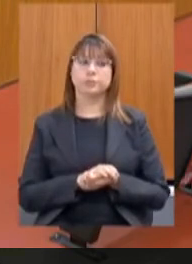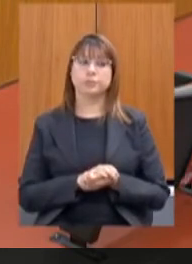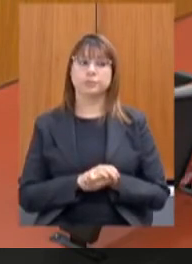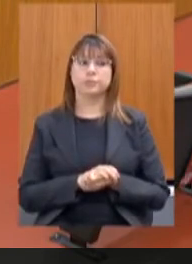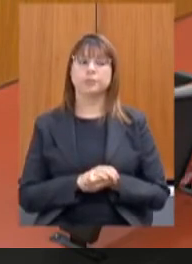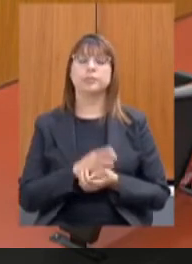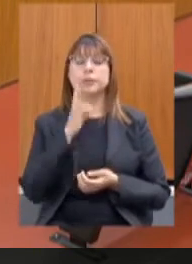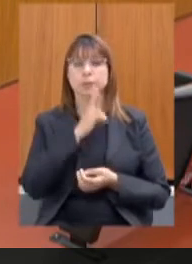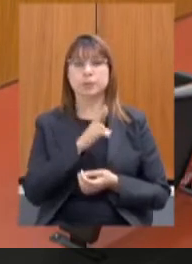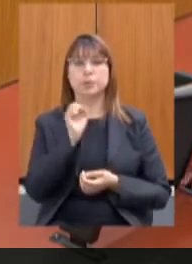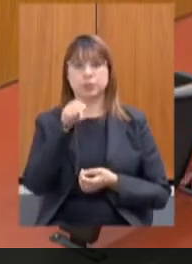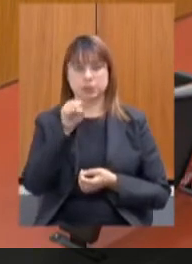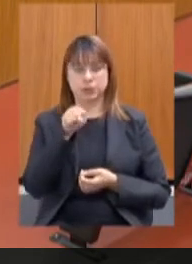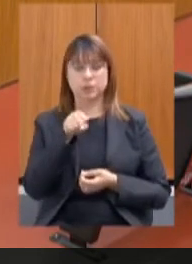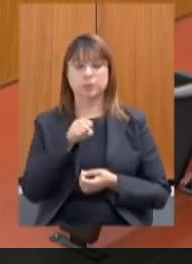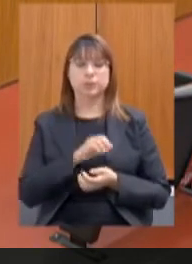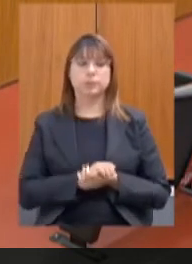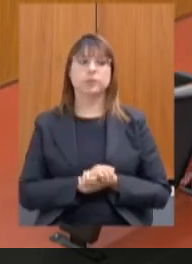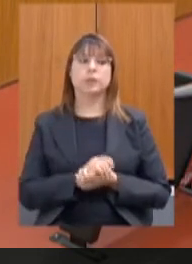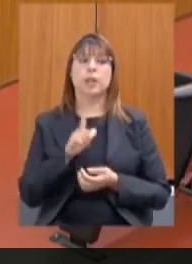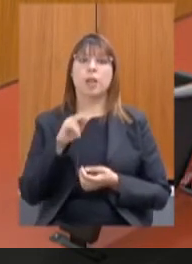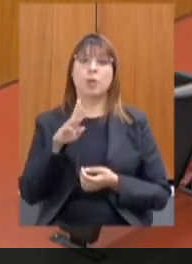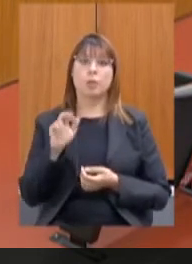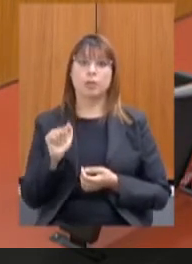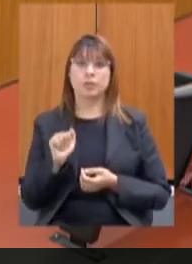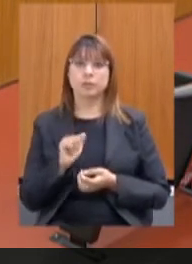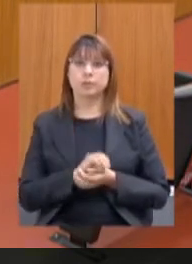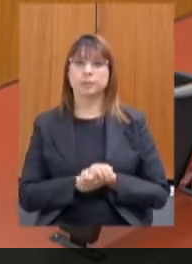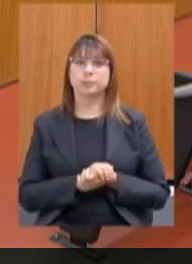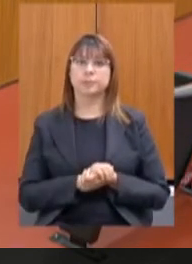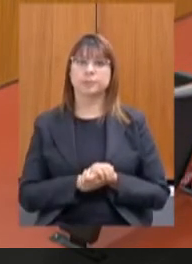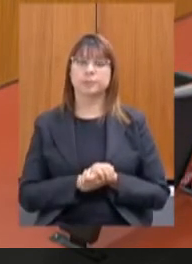voto sim presidenta deputada Laura Serrano